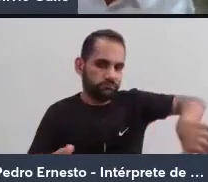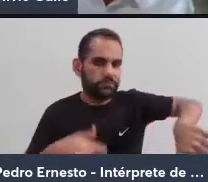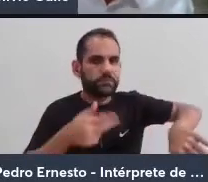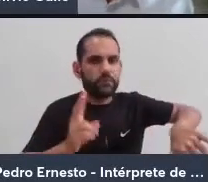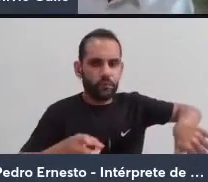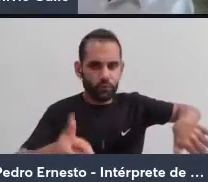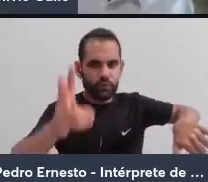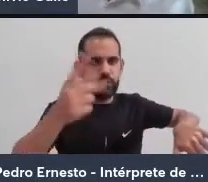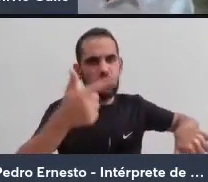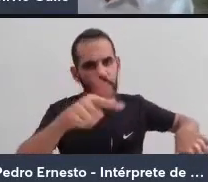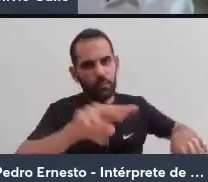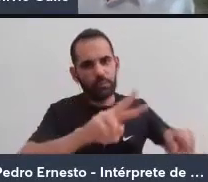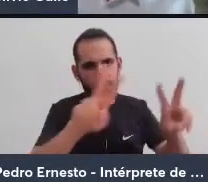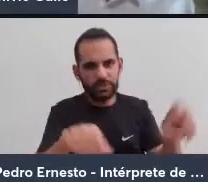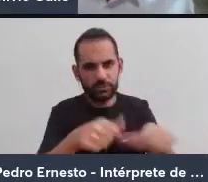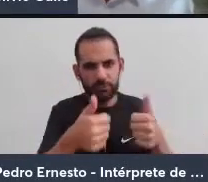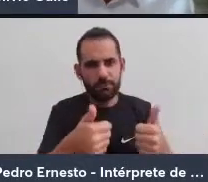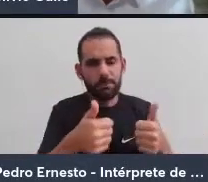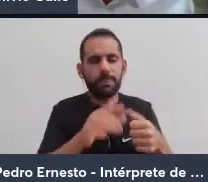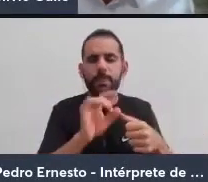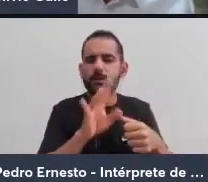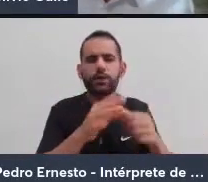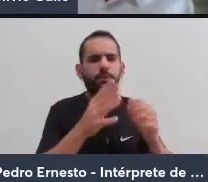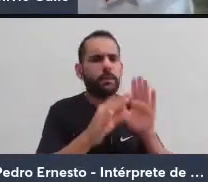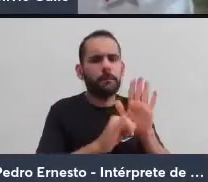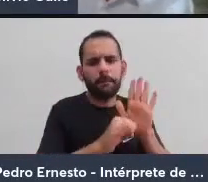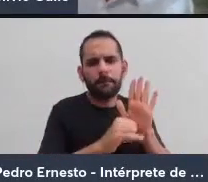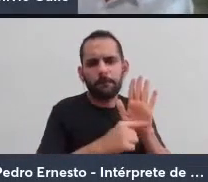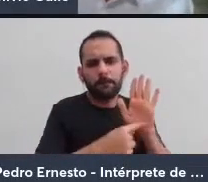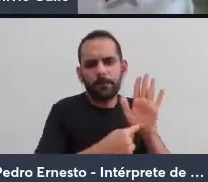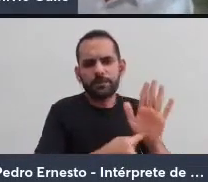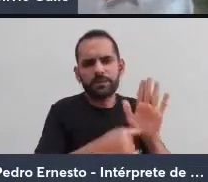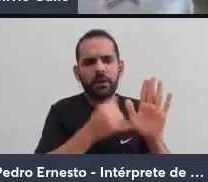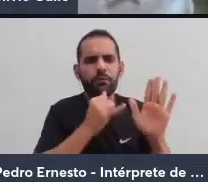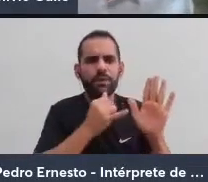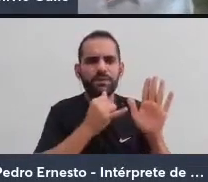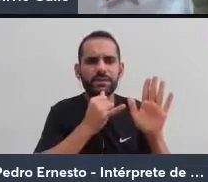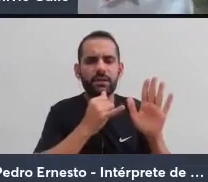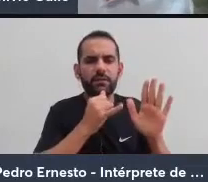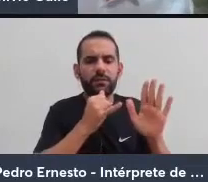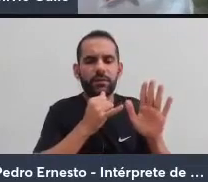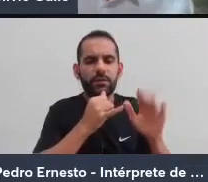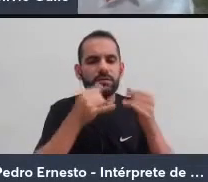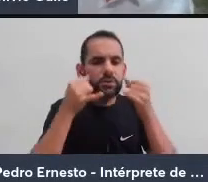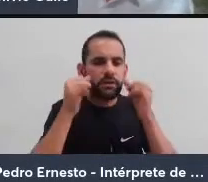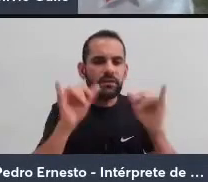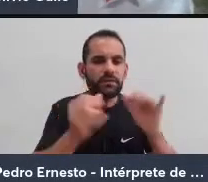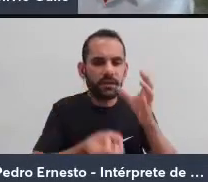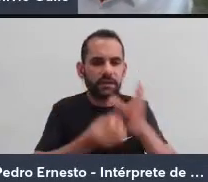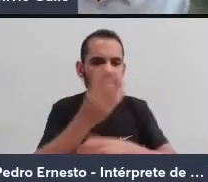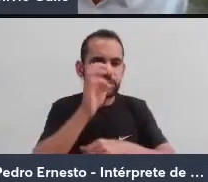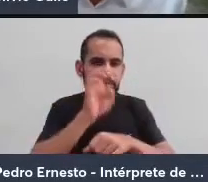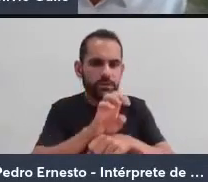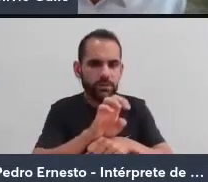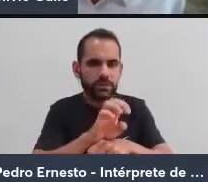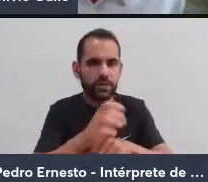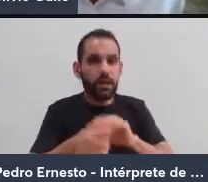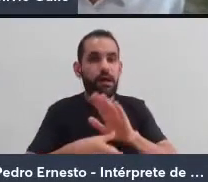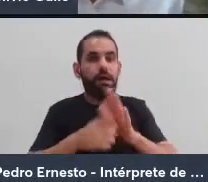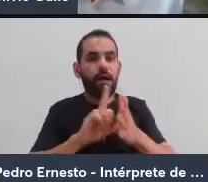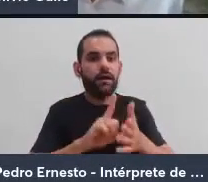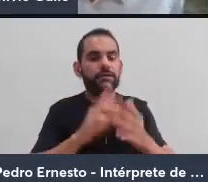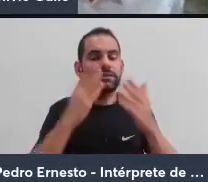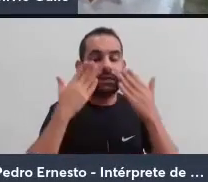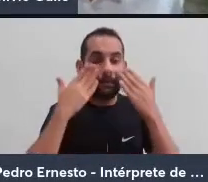era só para dar esse exemplo de duas formas de se evitar a constituição do Estado antes mesmo do